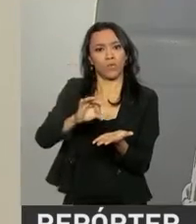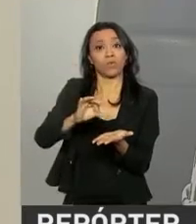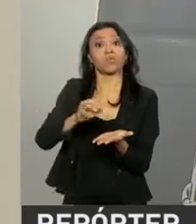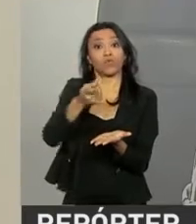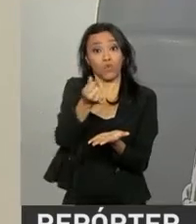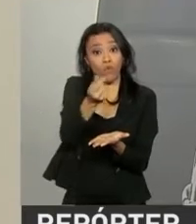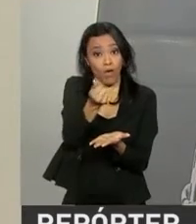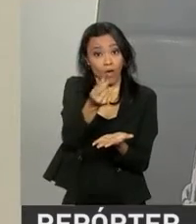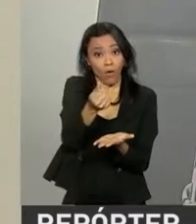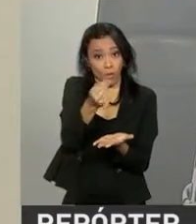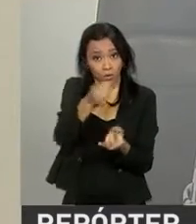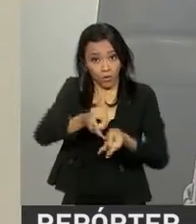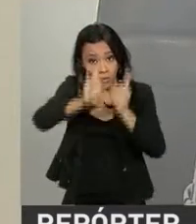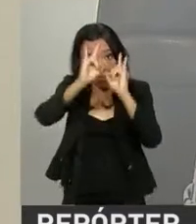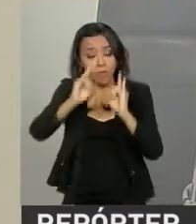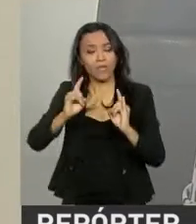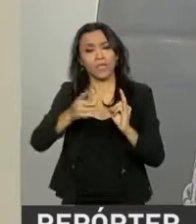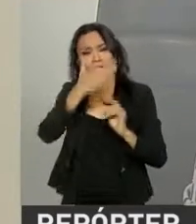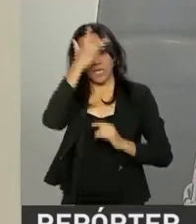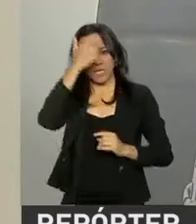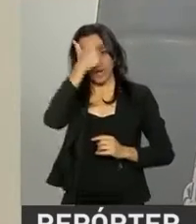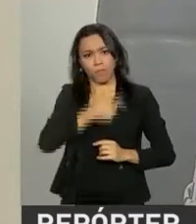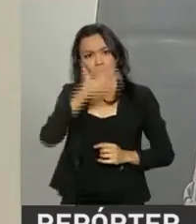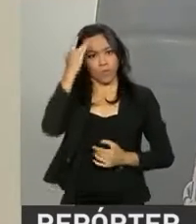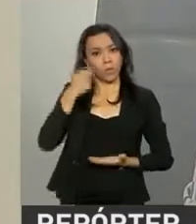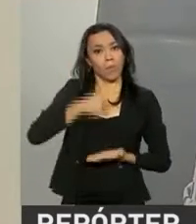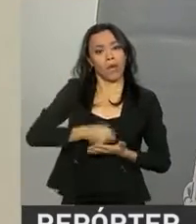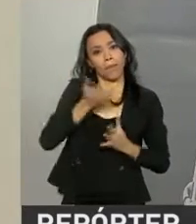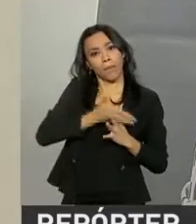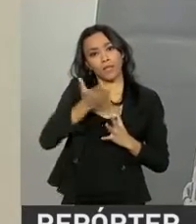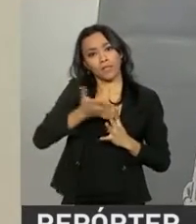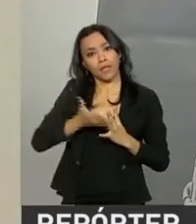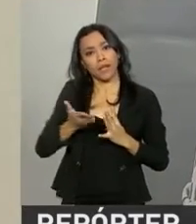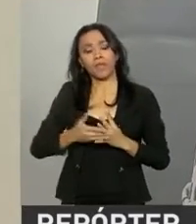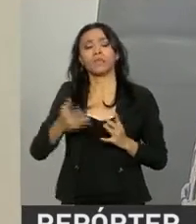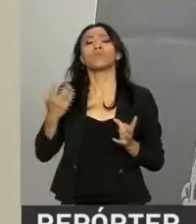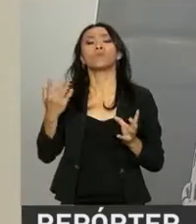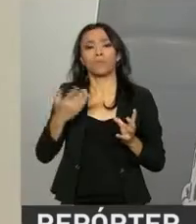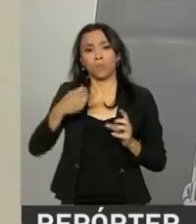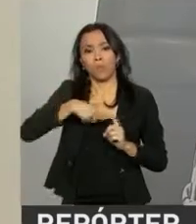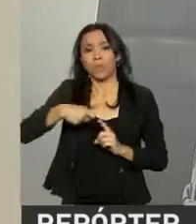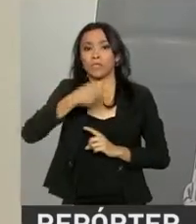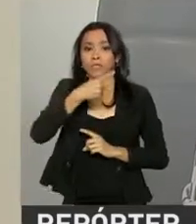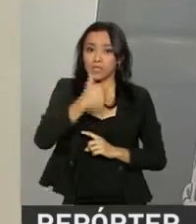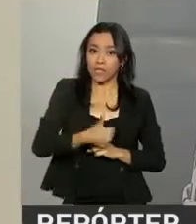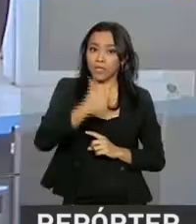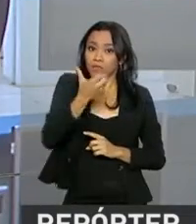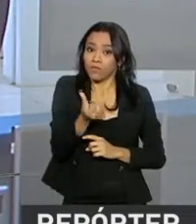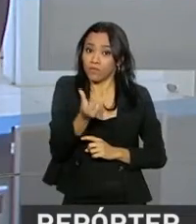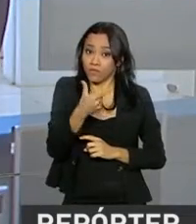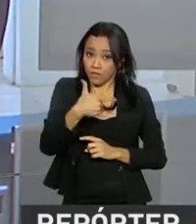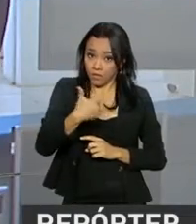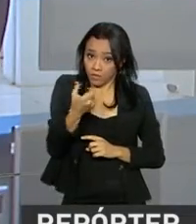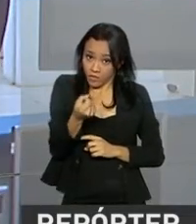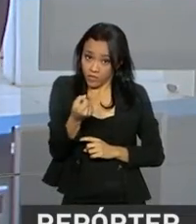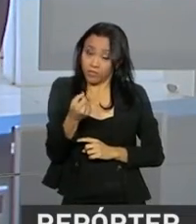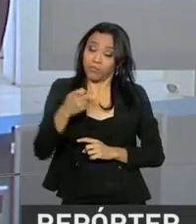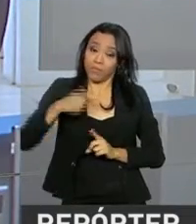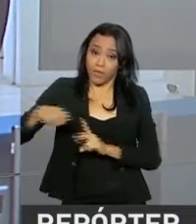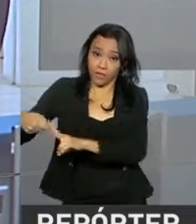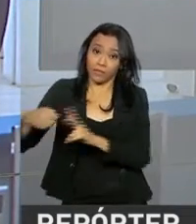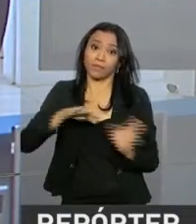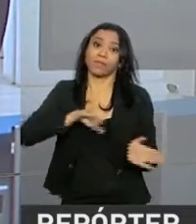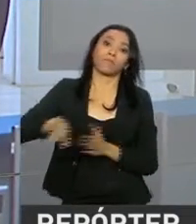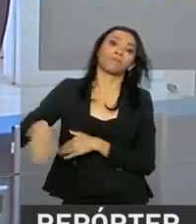e as pessoas pagam parcelamento durante 120 meses e passam a ser dona do imóvel. Em três